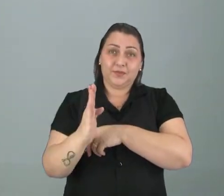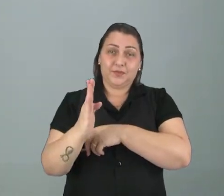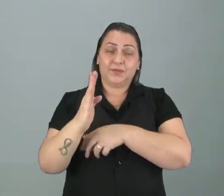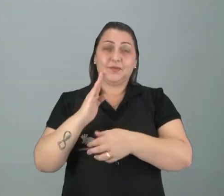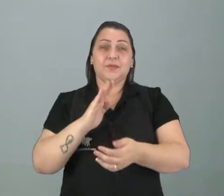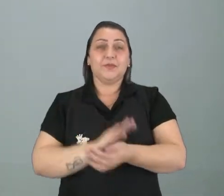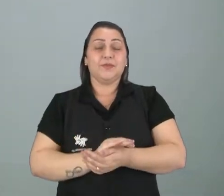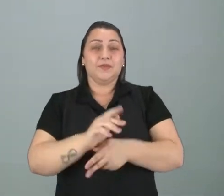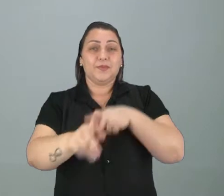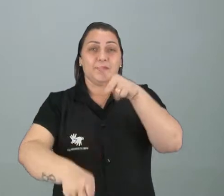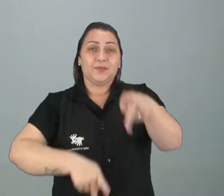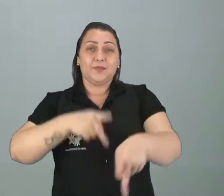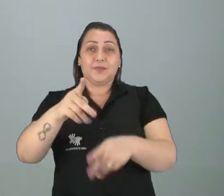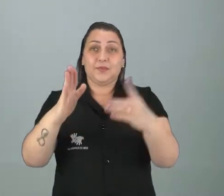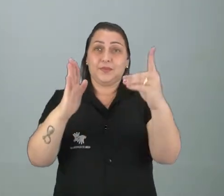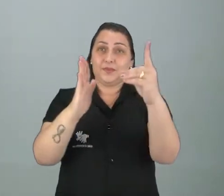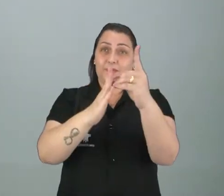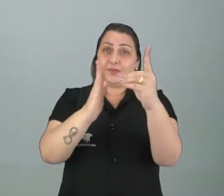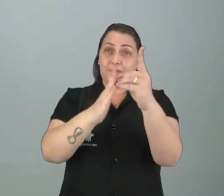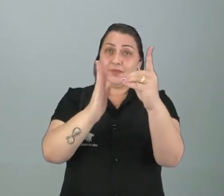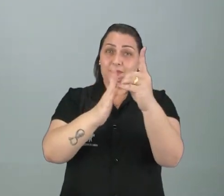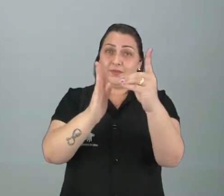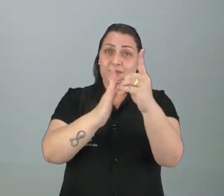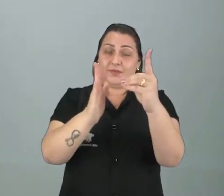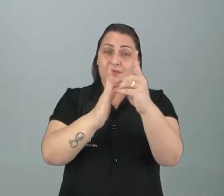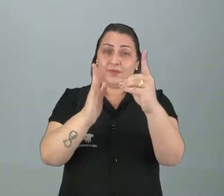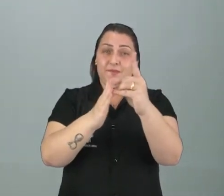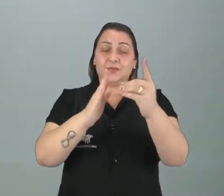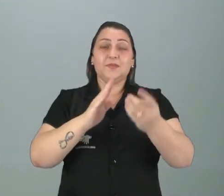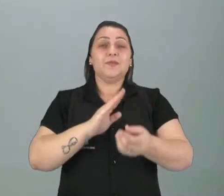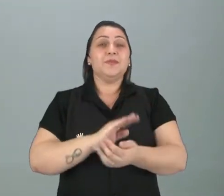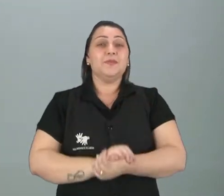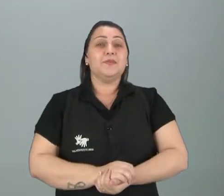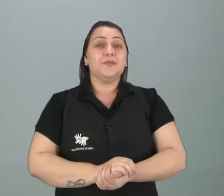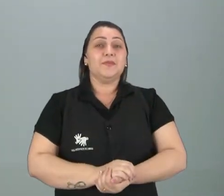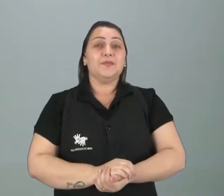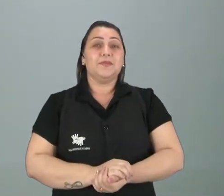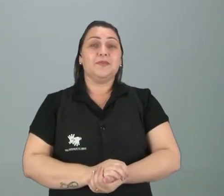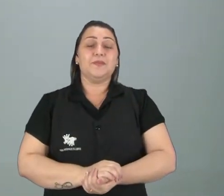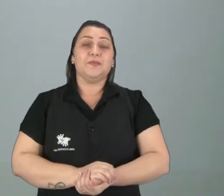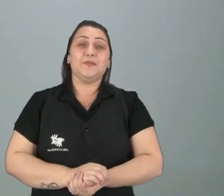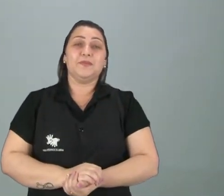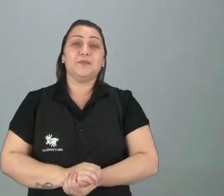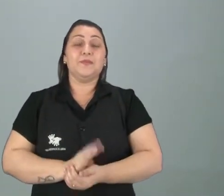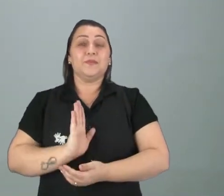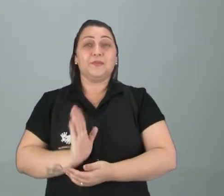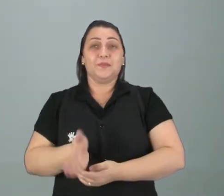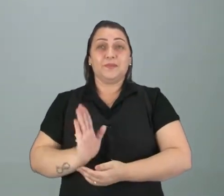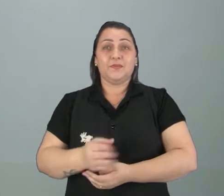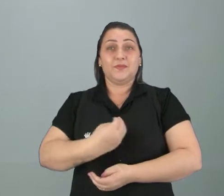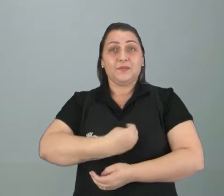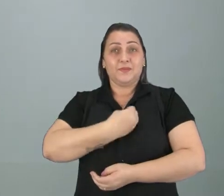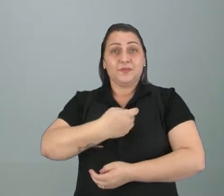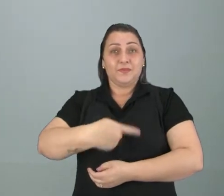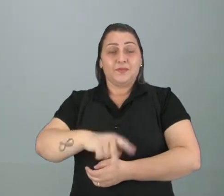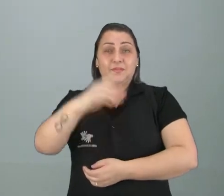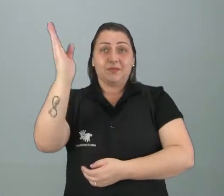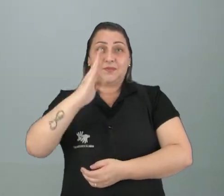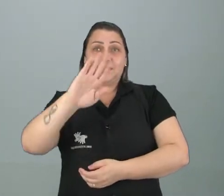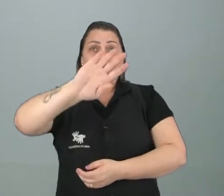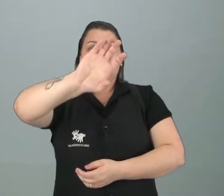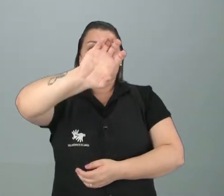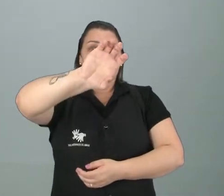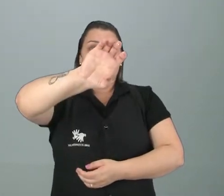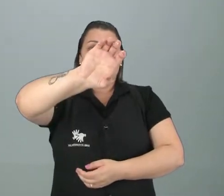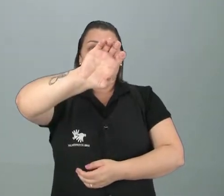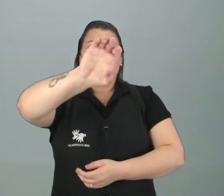Os povos indígenas, né? Os estavam aqui no Brasil, né? Quando os europeus